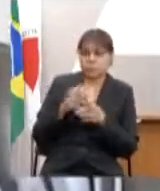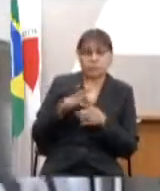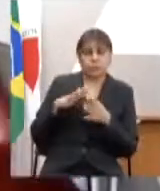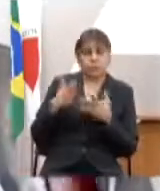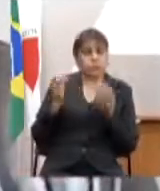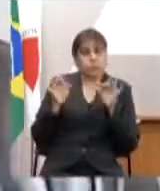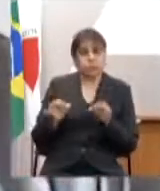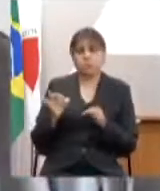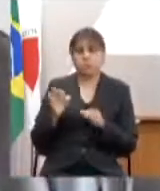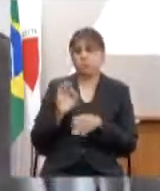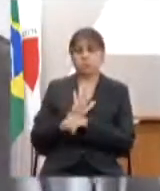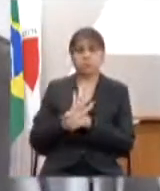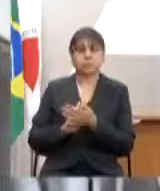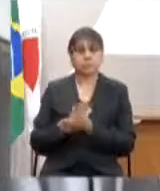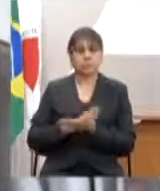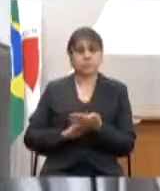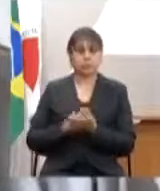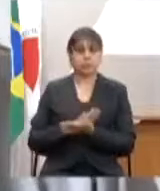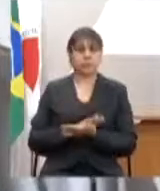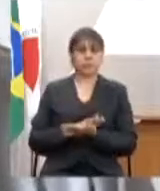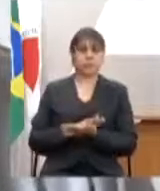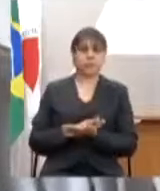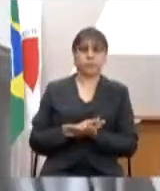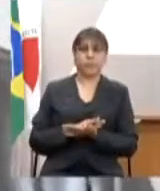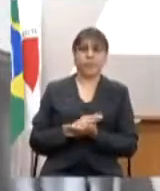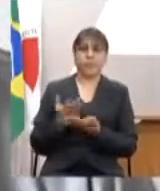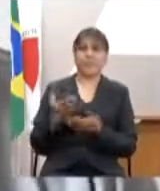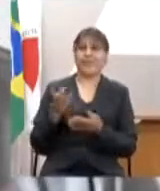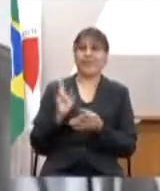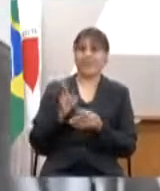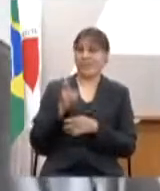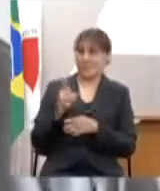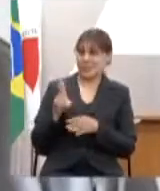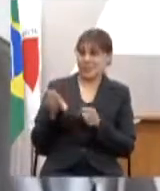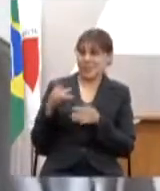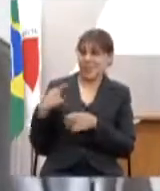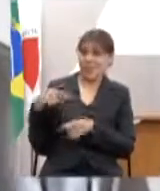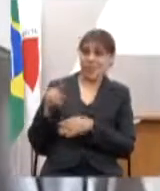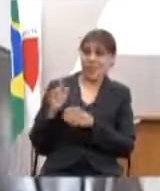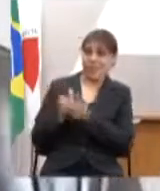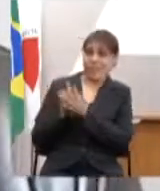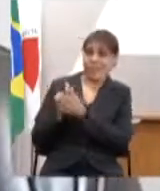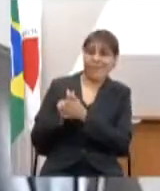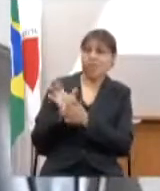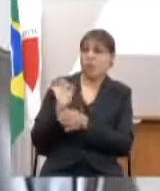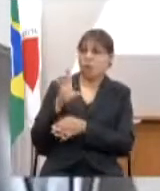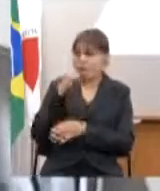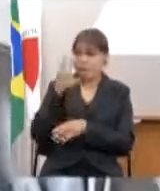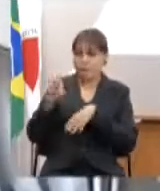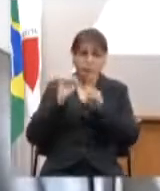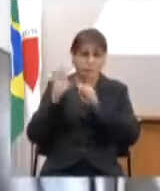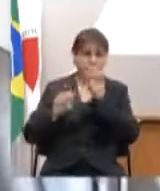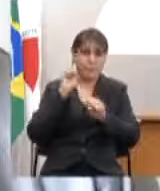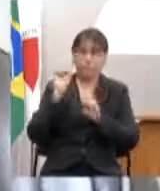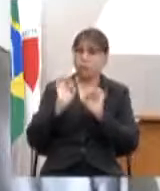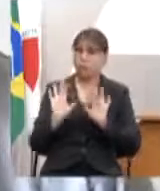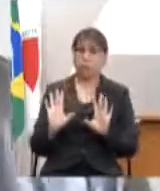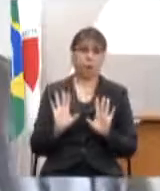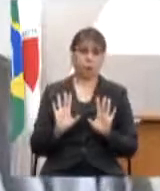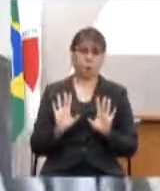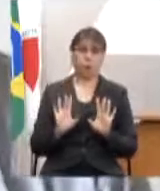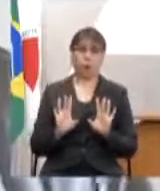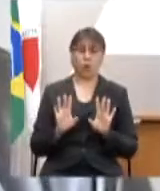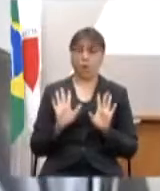poucas quando chega aqui é sempre para explorar igual a gente tem poucas empresas que chegam aqui com a monocultura